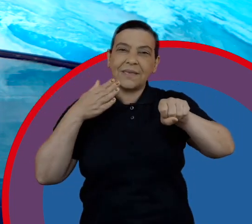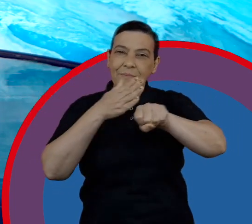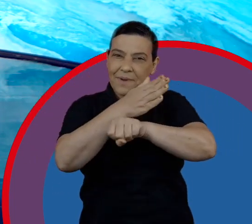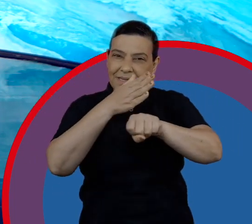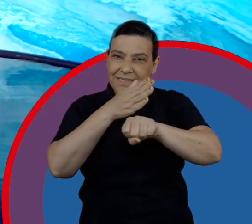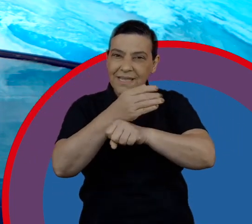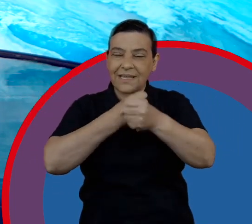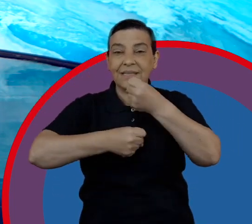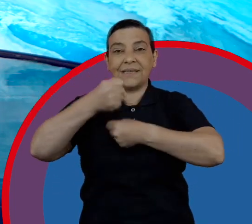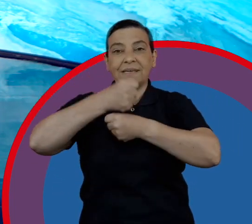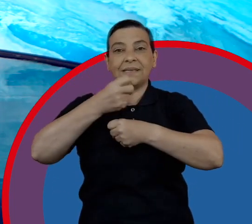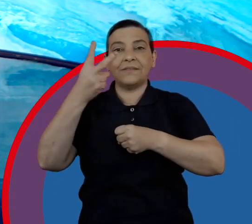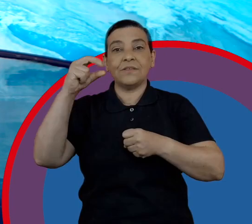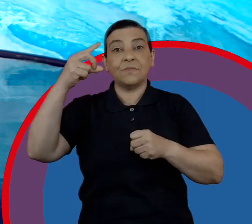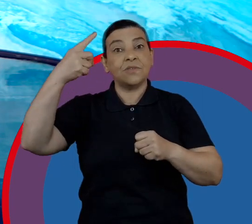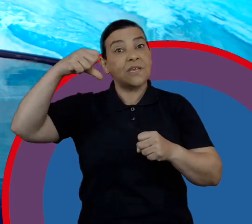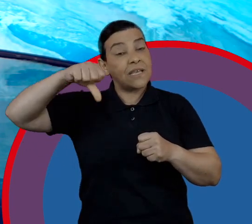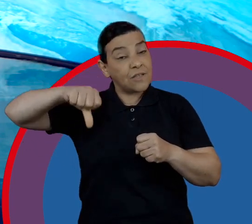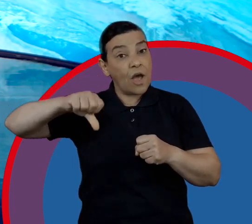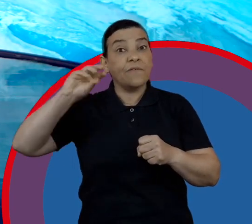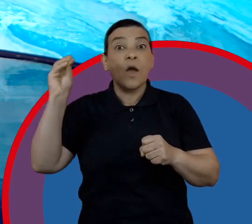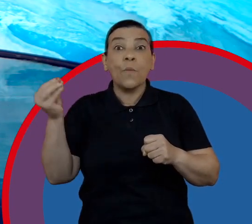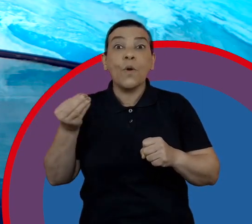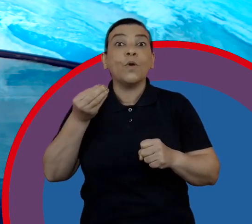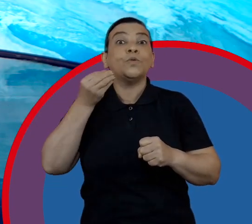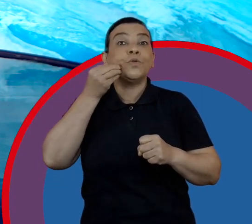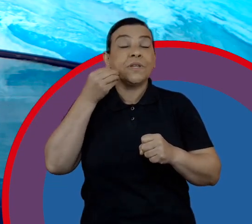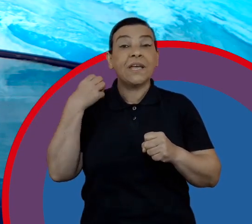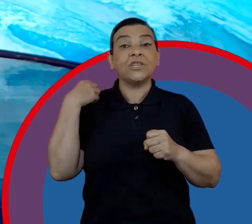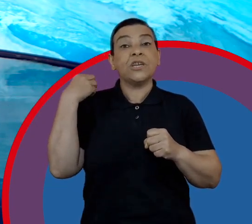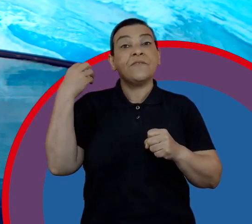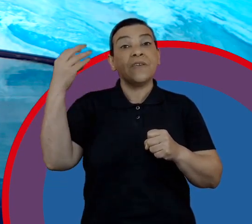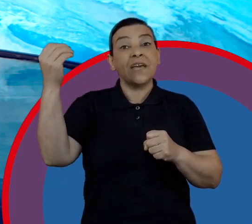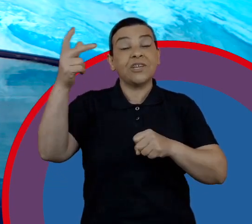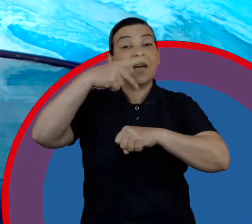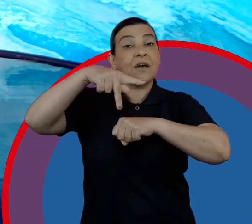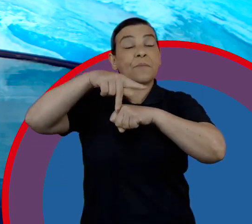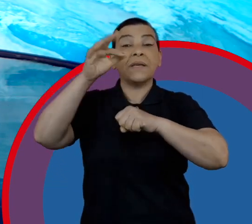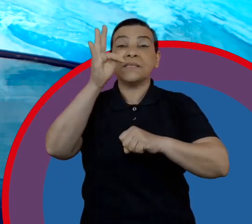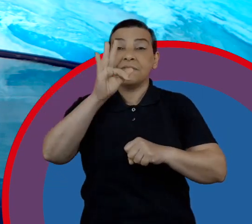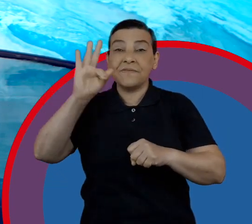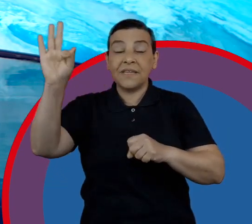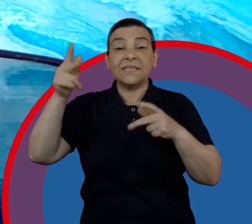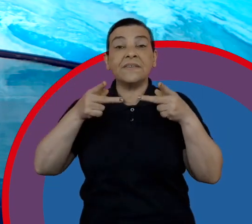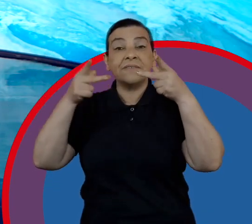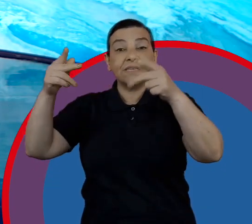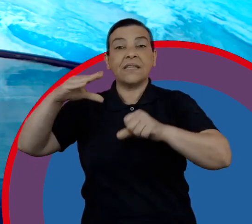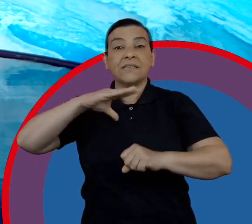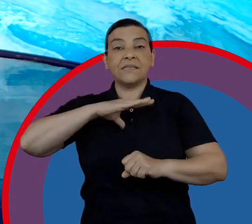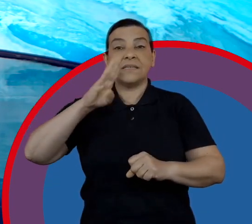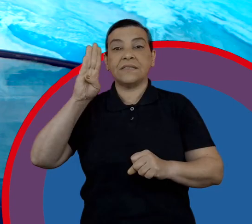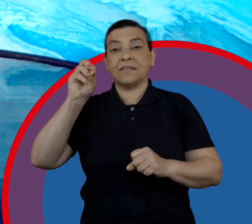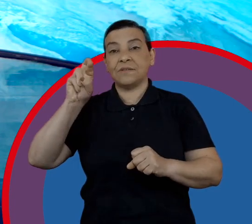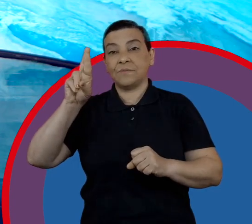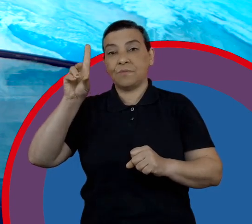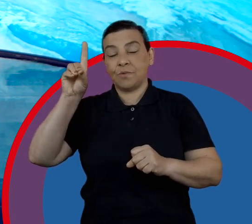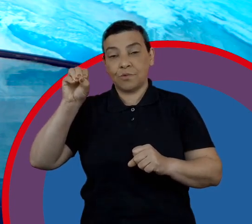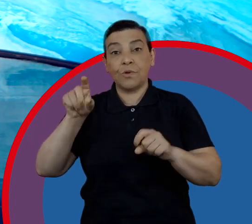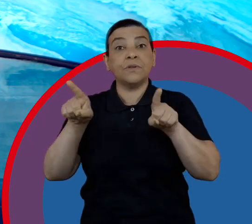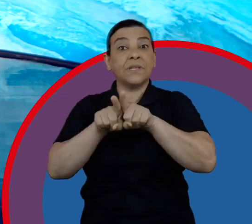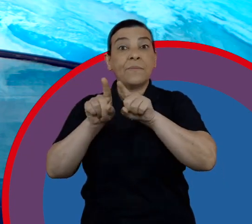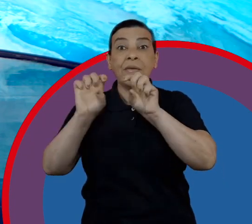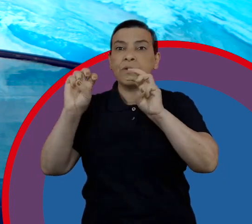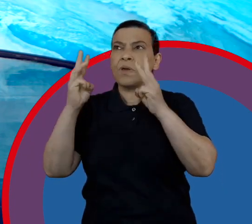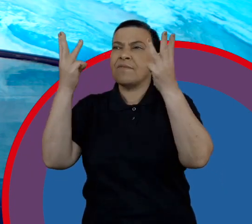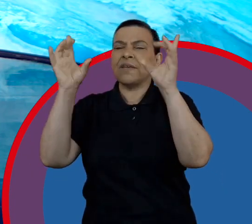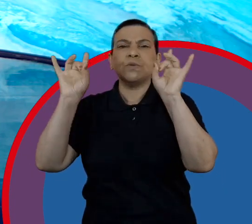em 2019 tiveram a oportunidade de ir para a França, visitaram a cidade de Bordeaux, participaram de um evento exclusivo para os super